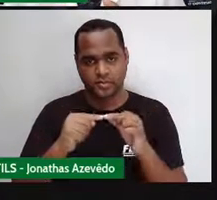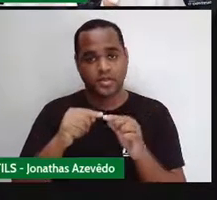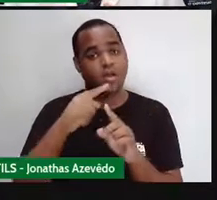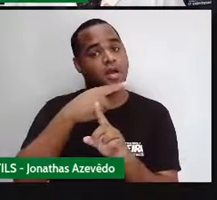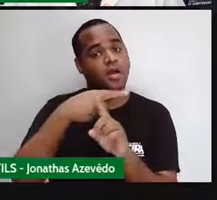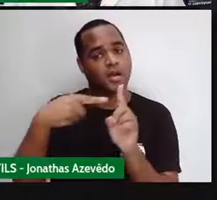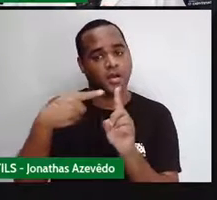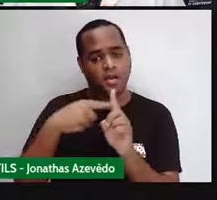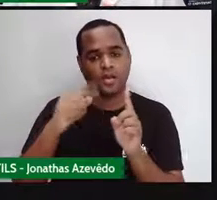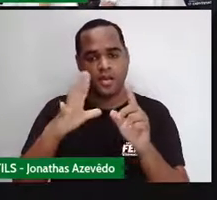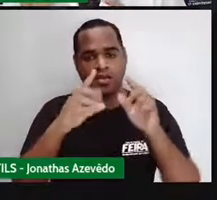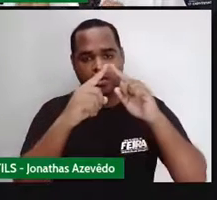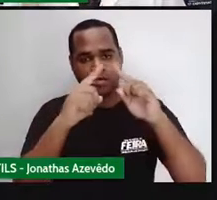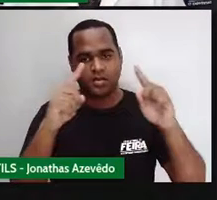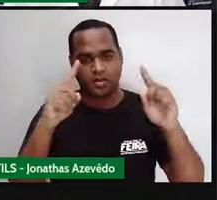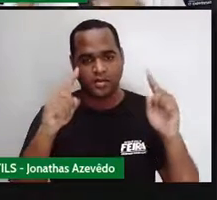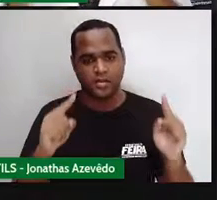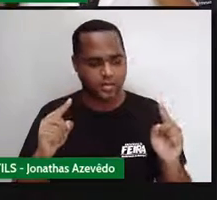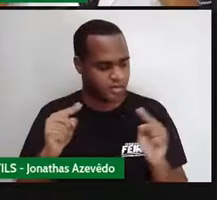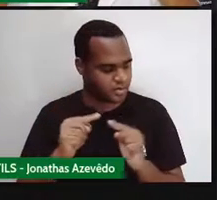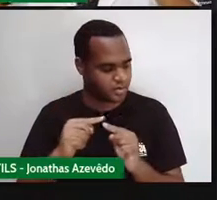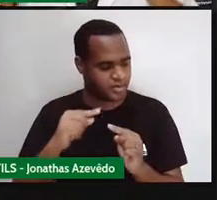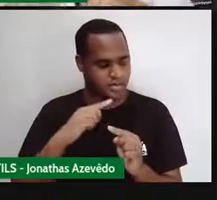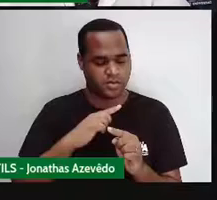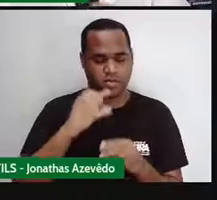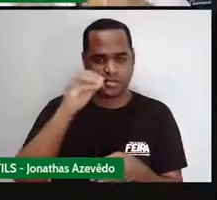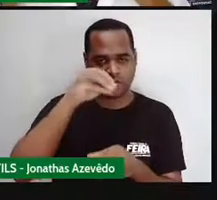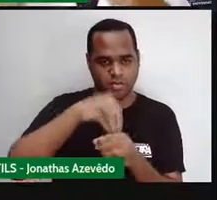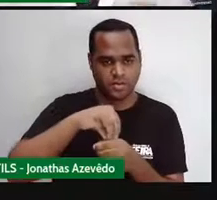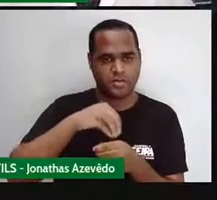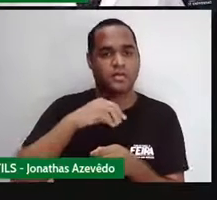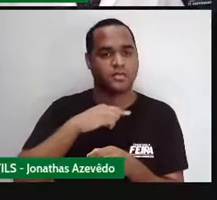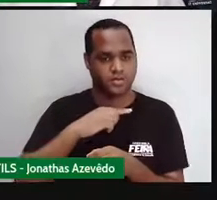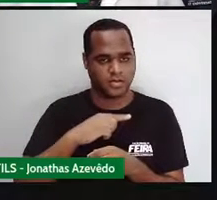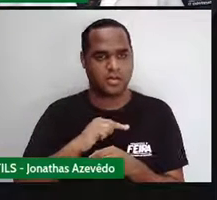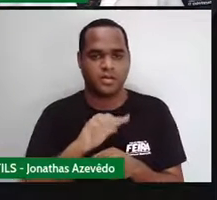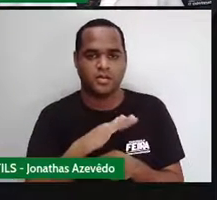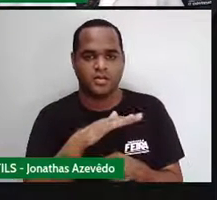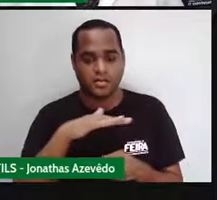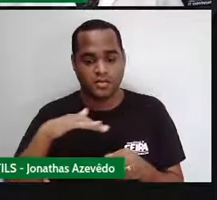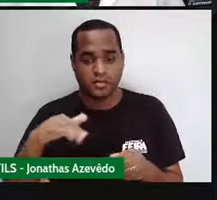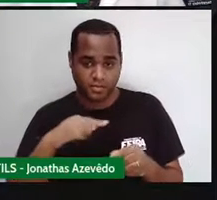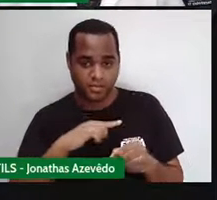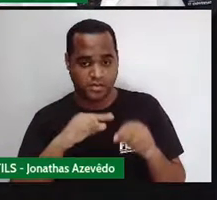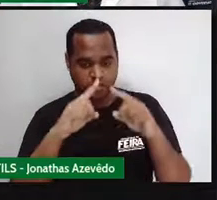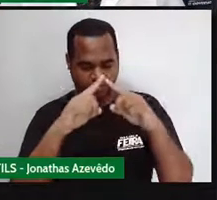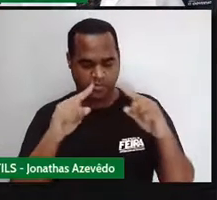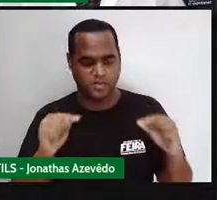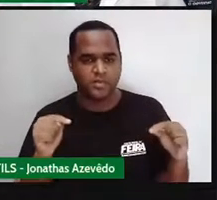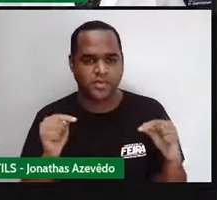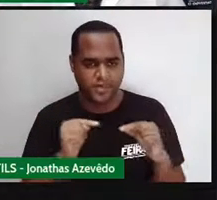retângulo que tem dentro dele o losango. Tá?